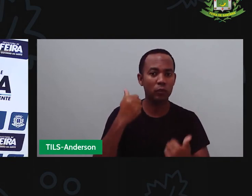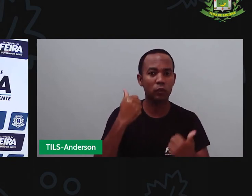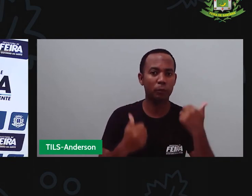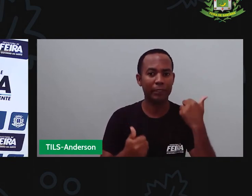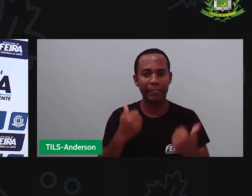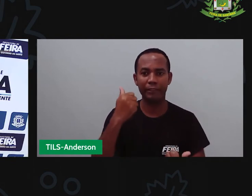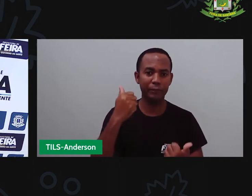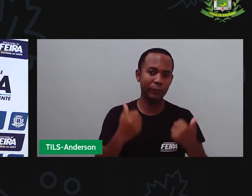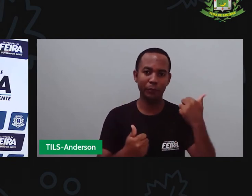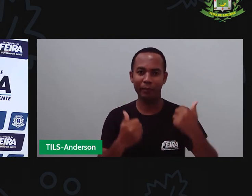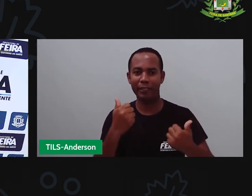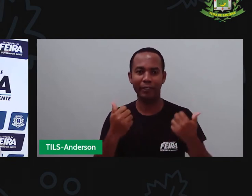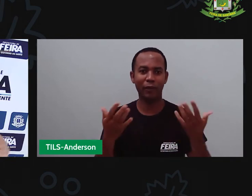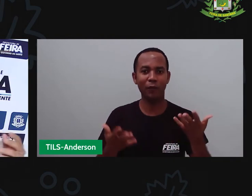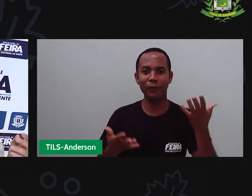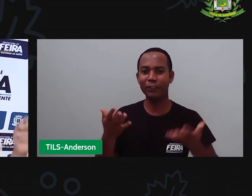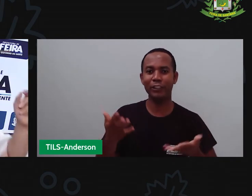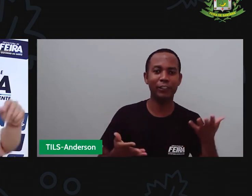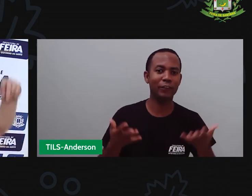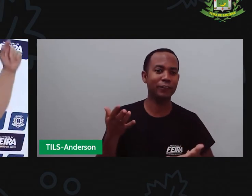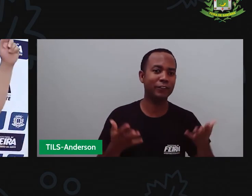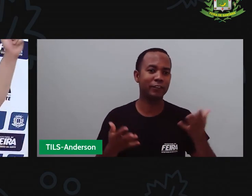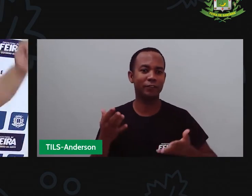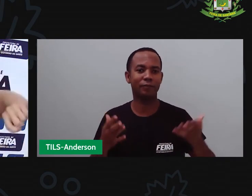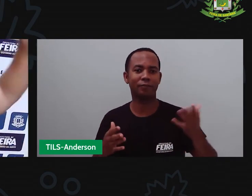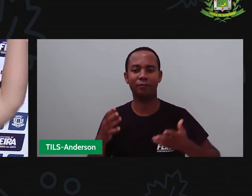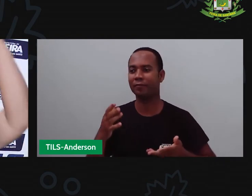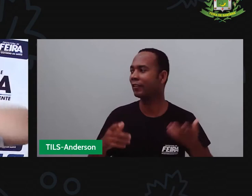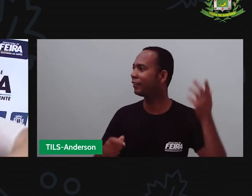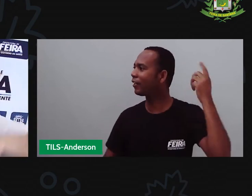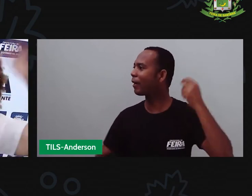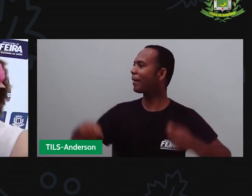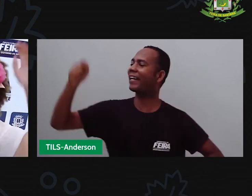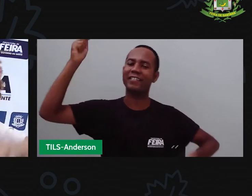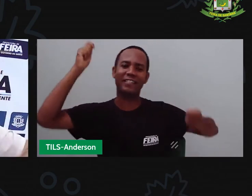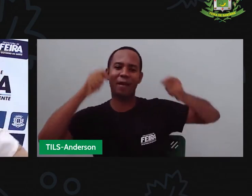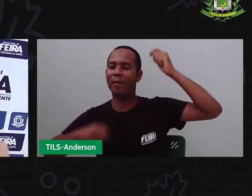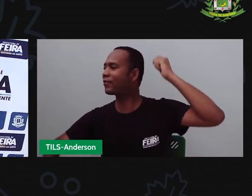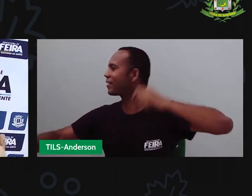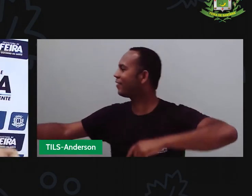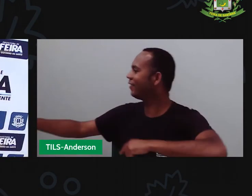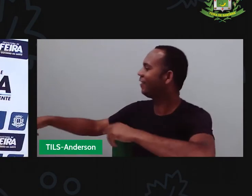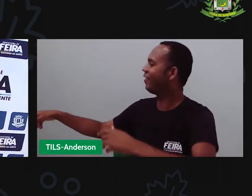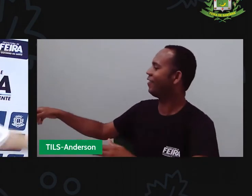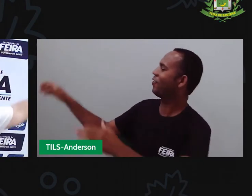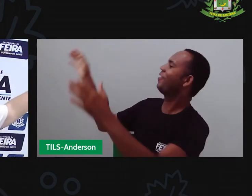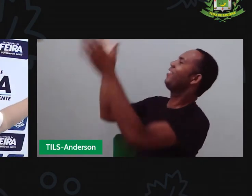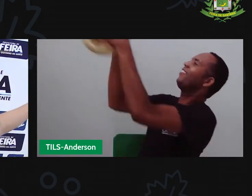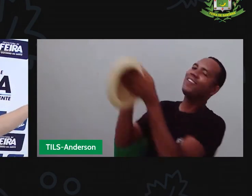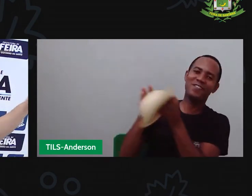E que dia é hoje, Anderson? É São João, é São João. Jogar?